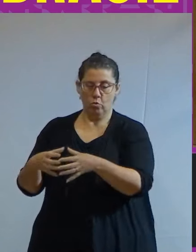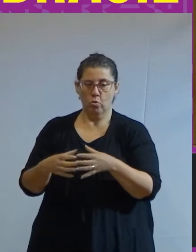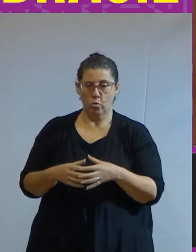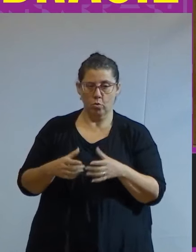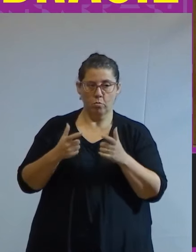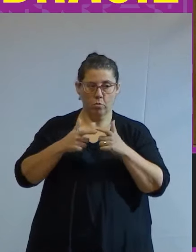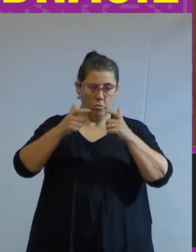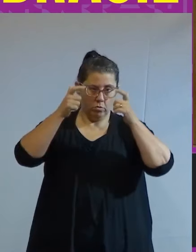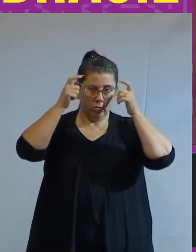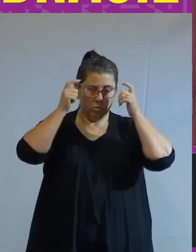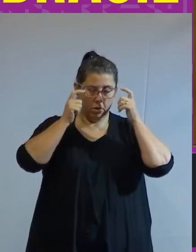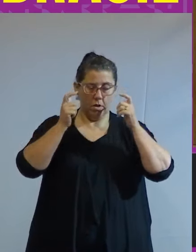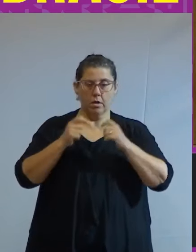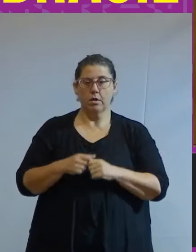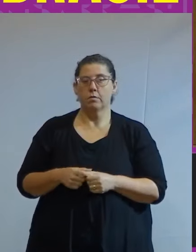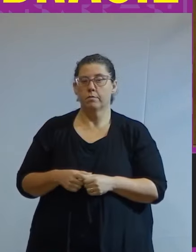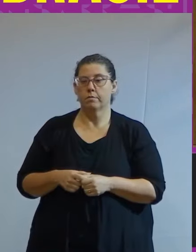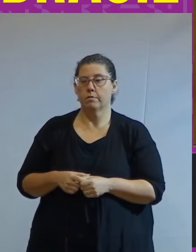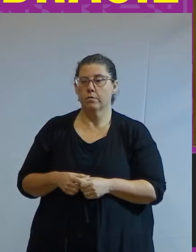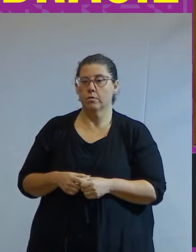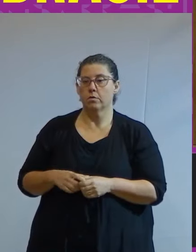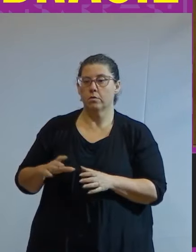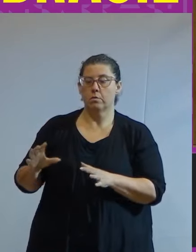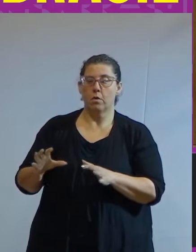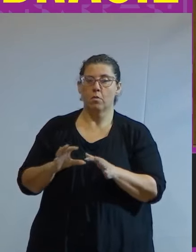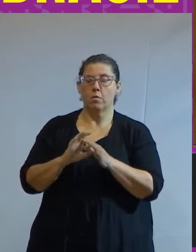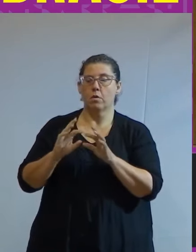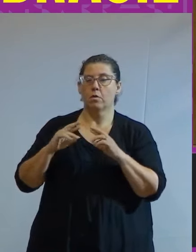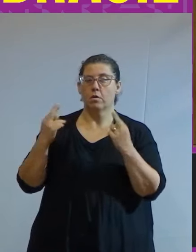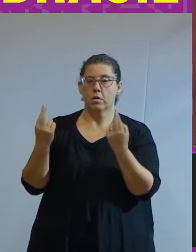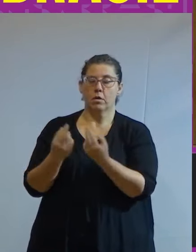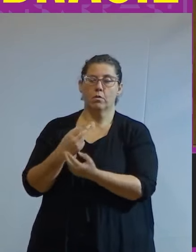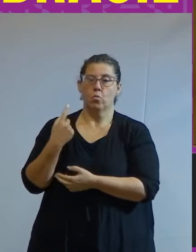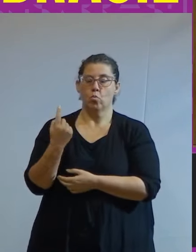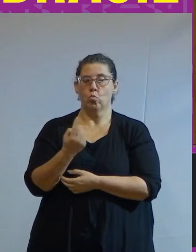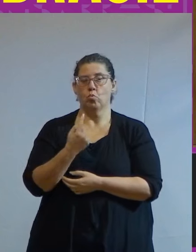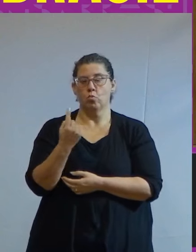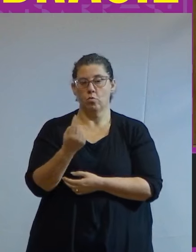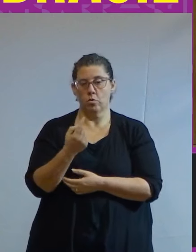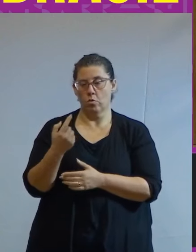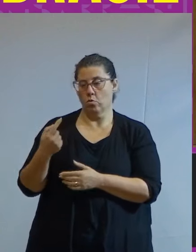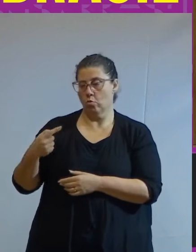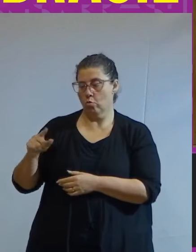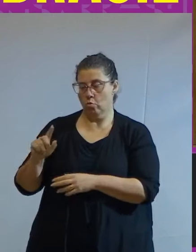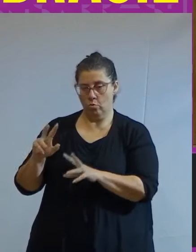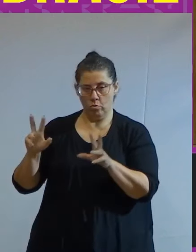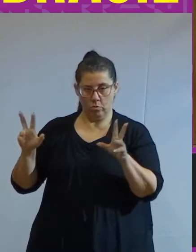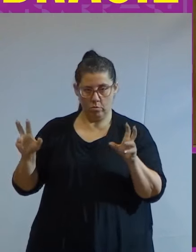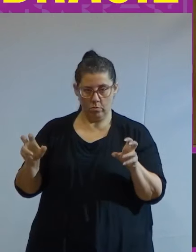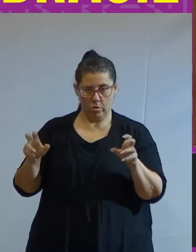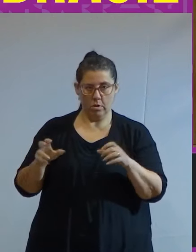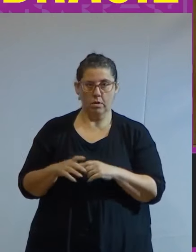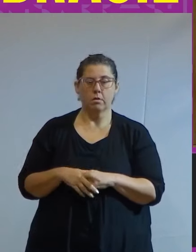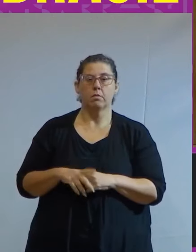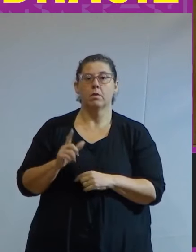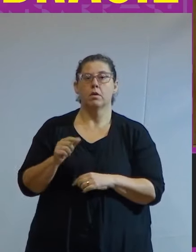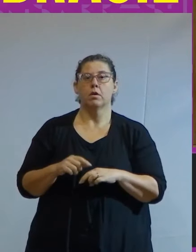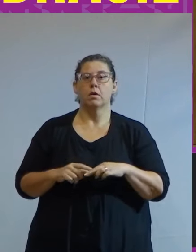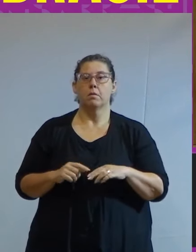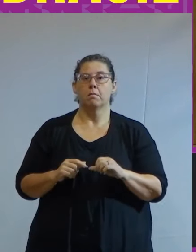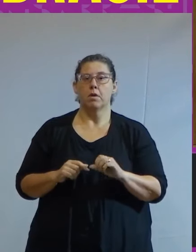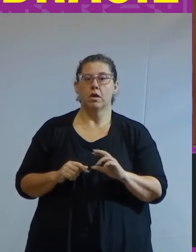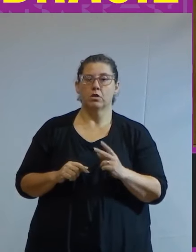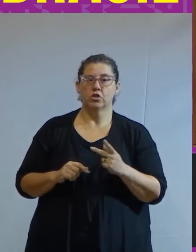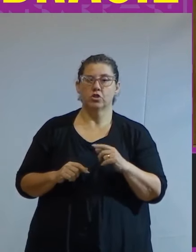constitucional para uma oligarquia absoluta. O último termo em formidade é de Machado de